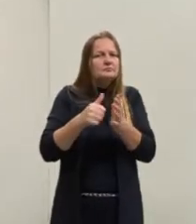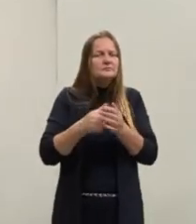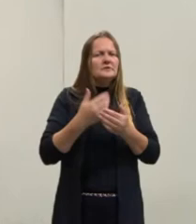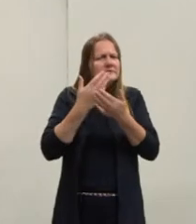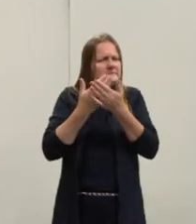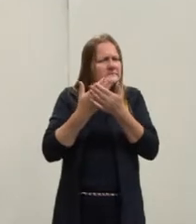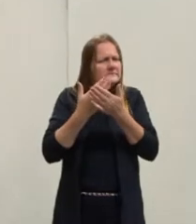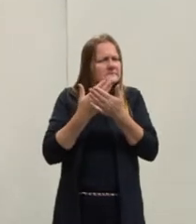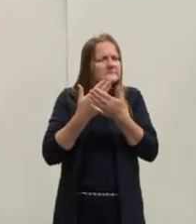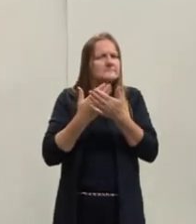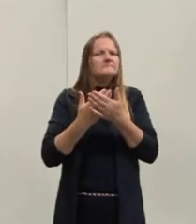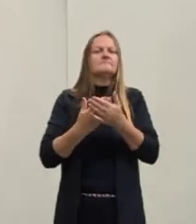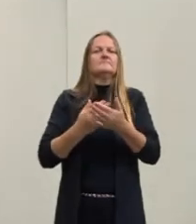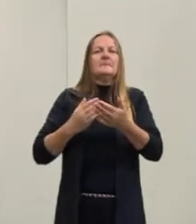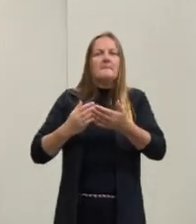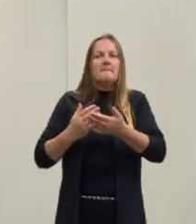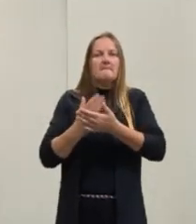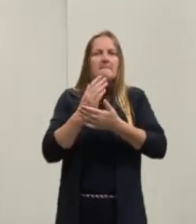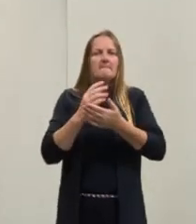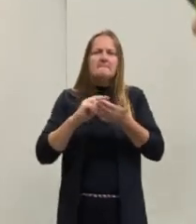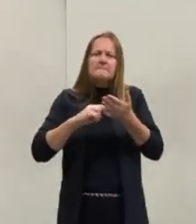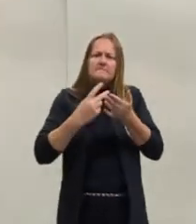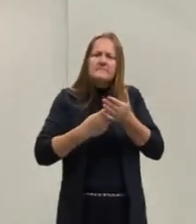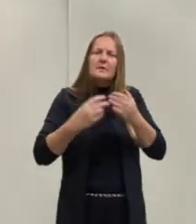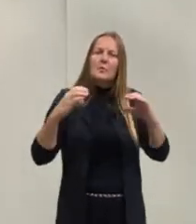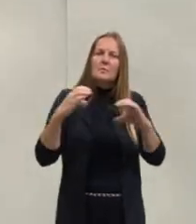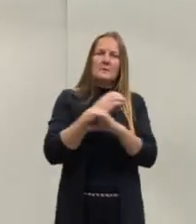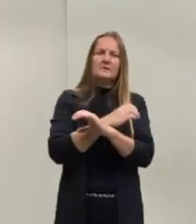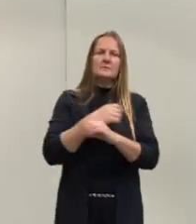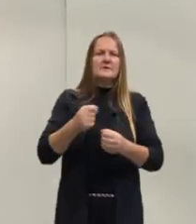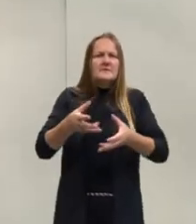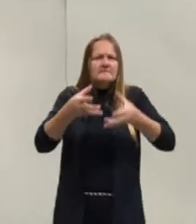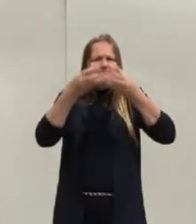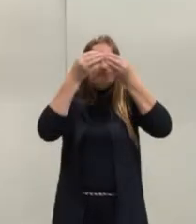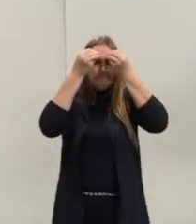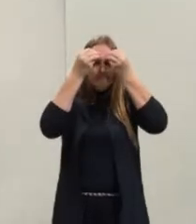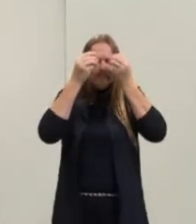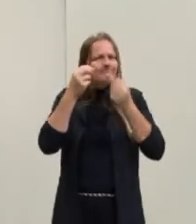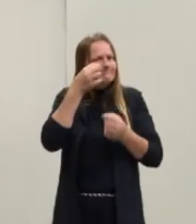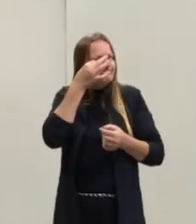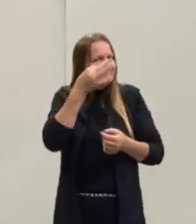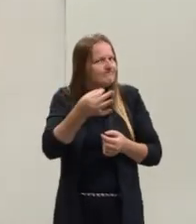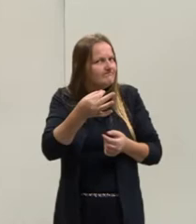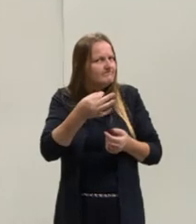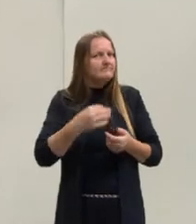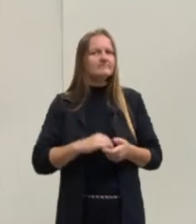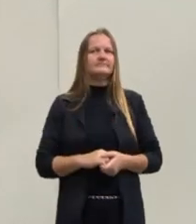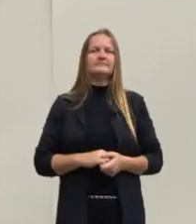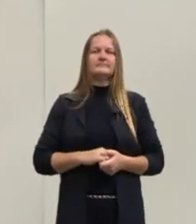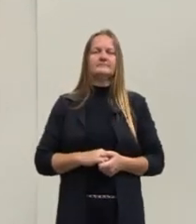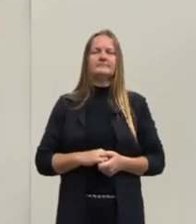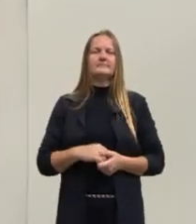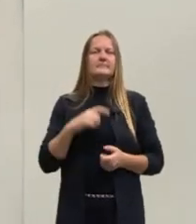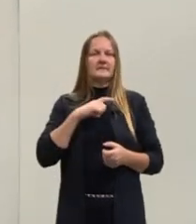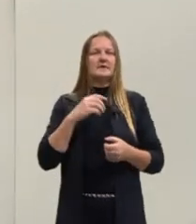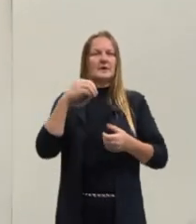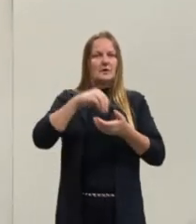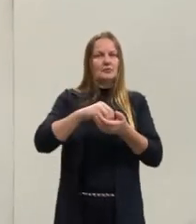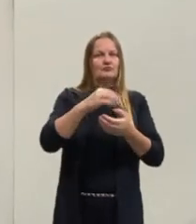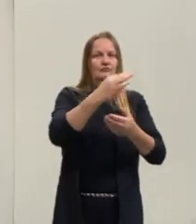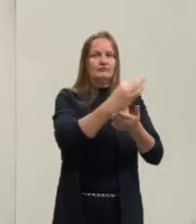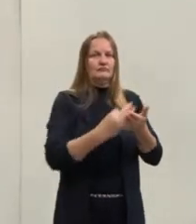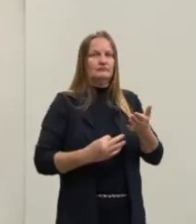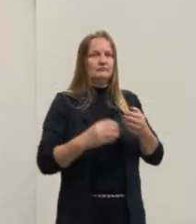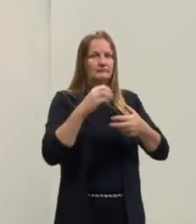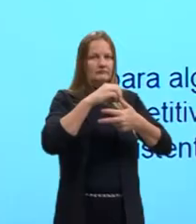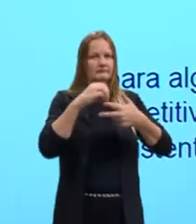estudante, para ele poder fazer uma tradução completa, ele tem que ficar muito atento a essas palavras que certamente vão aparecer nos textos